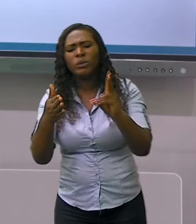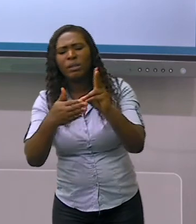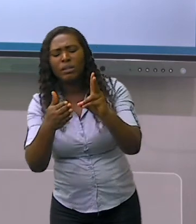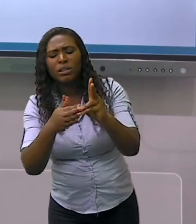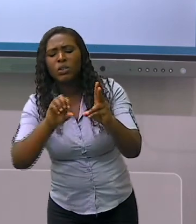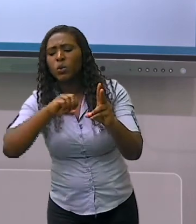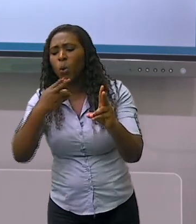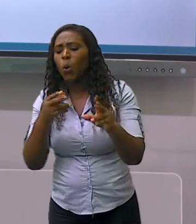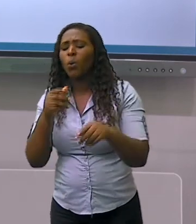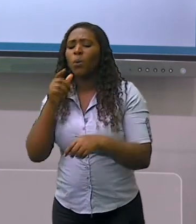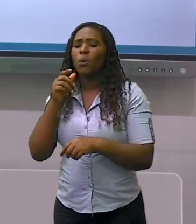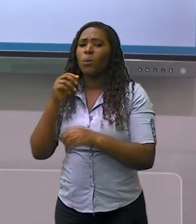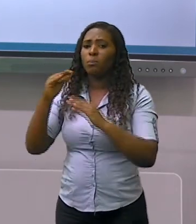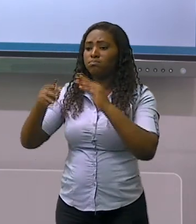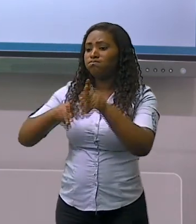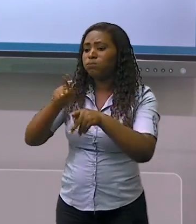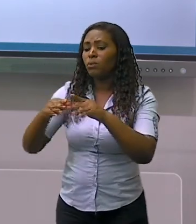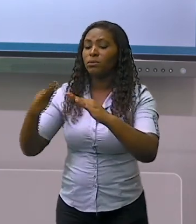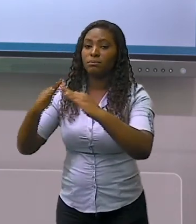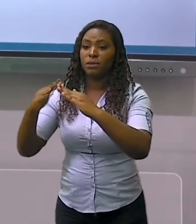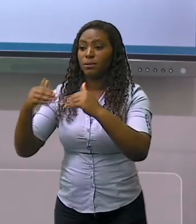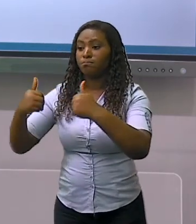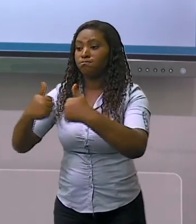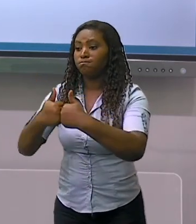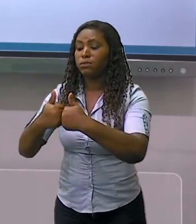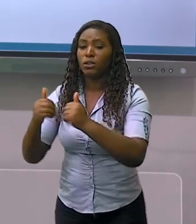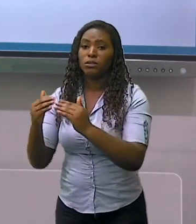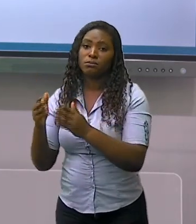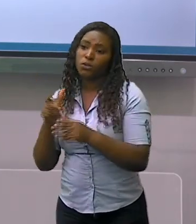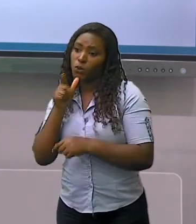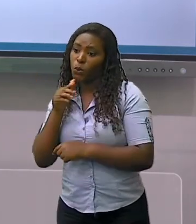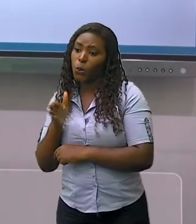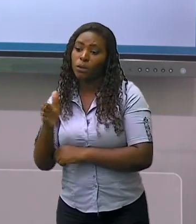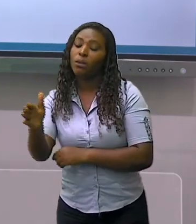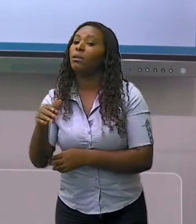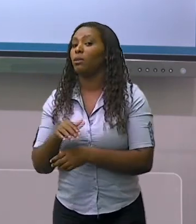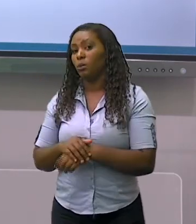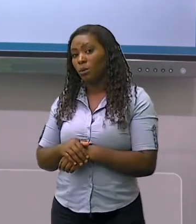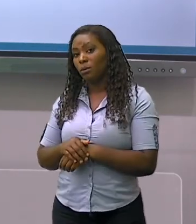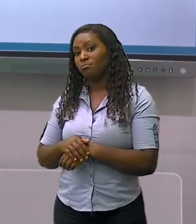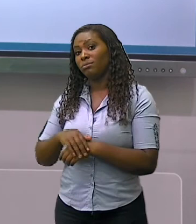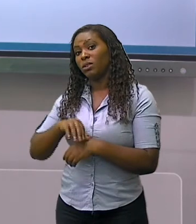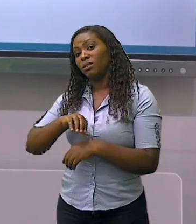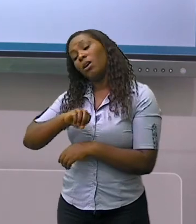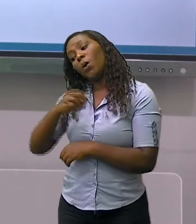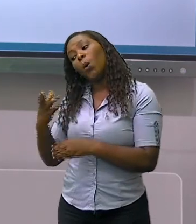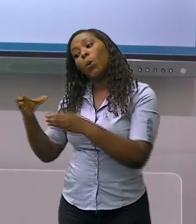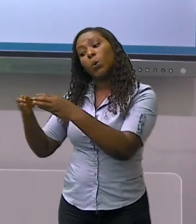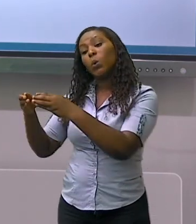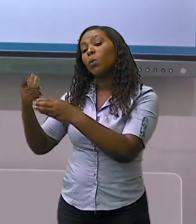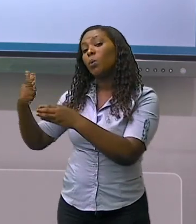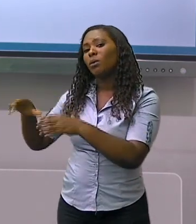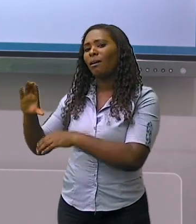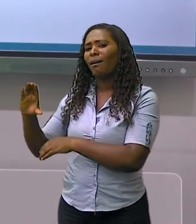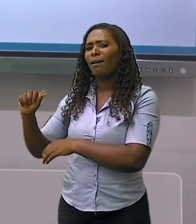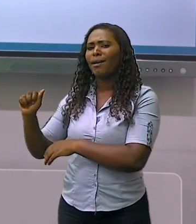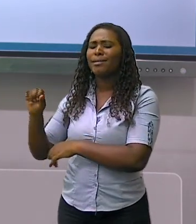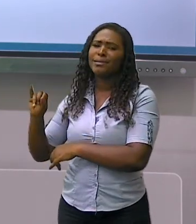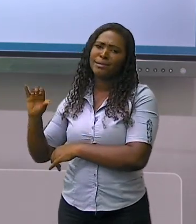No entanto, temos muito a aprender com a sua cultura, com seus costumes,